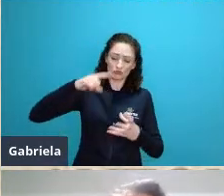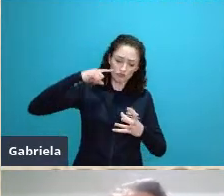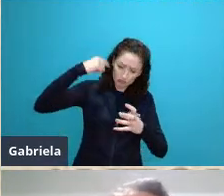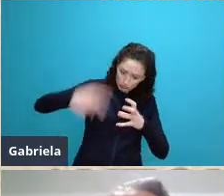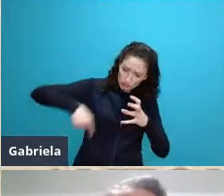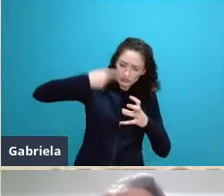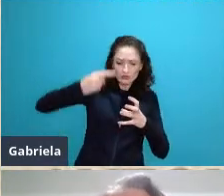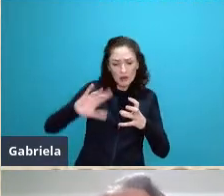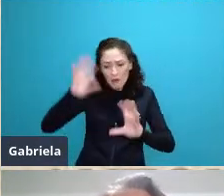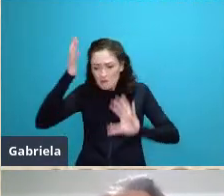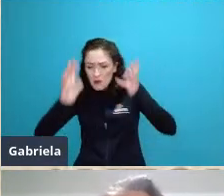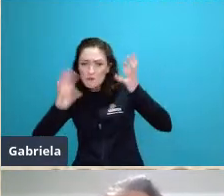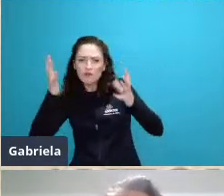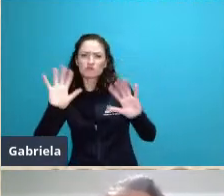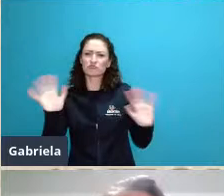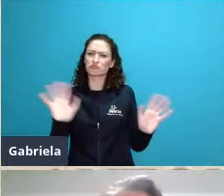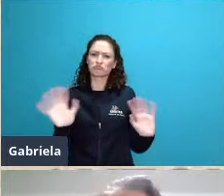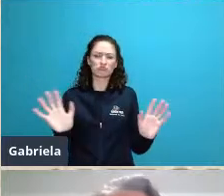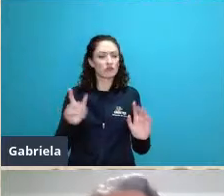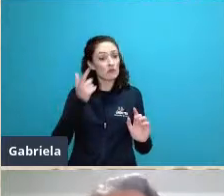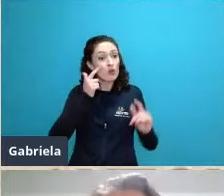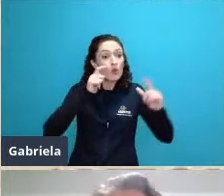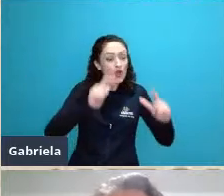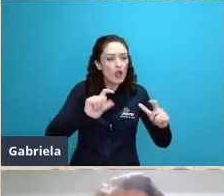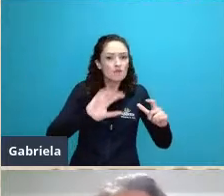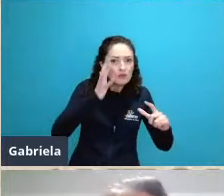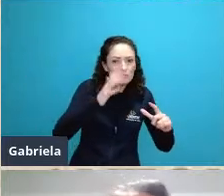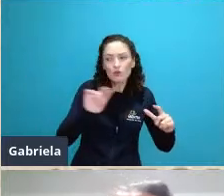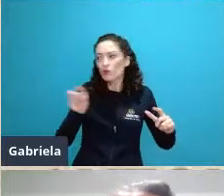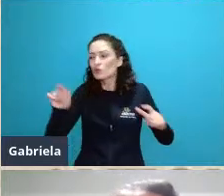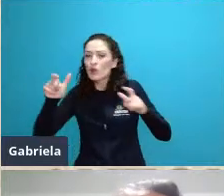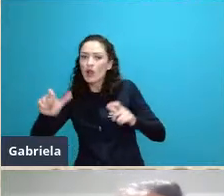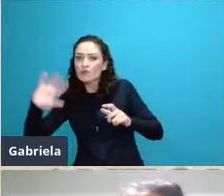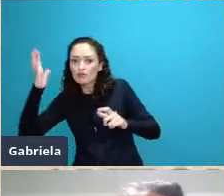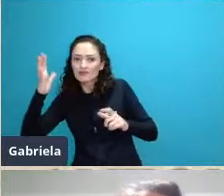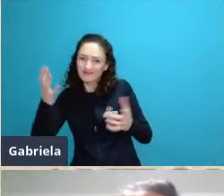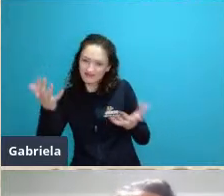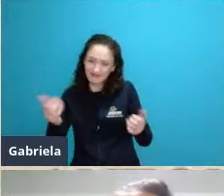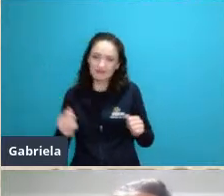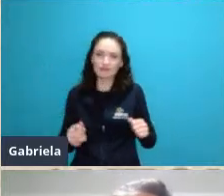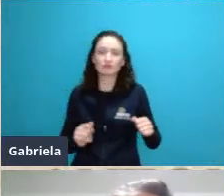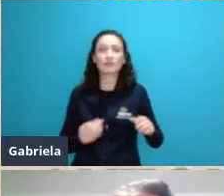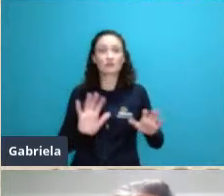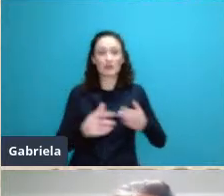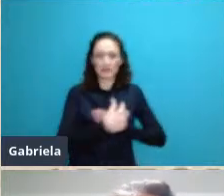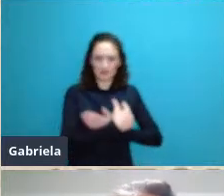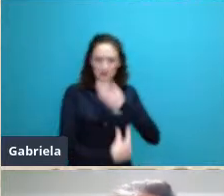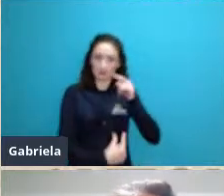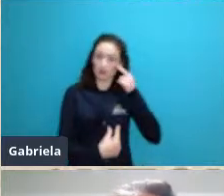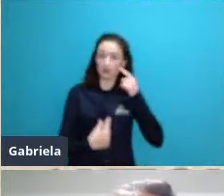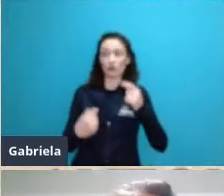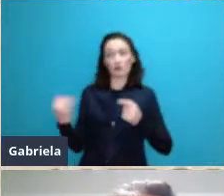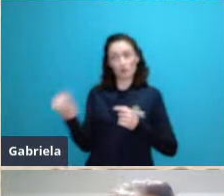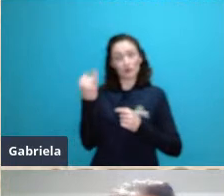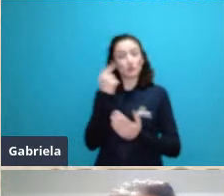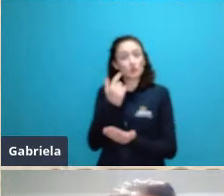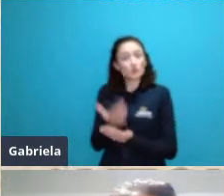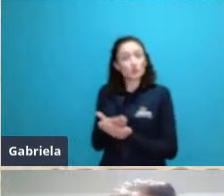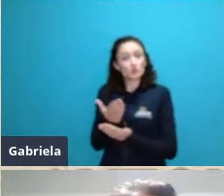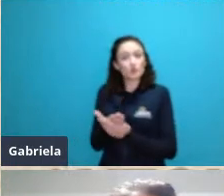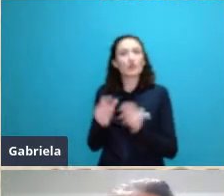uma escala que o Odum chamou atenção que seria muito importante que seriam os ecossistemas porque os ecossistemas eles são